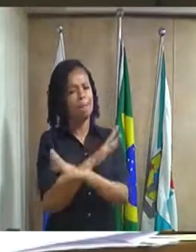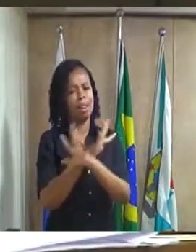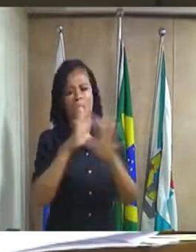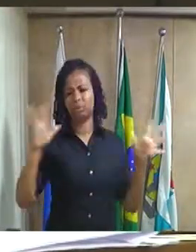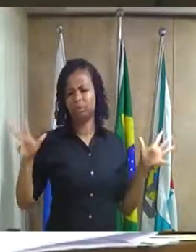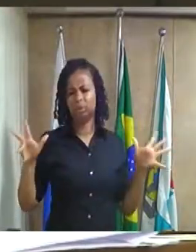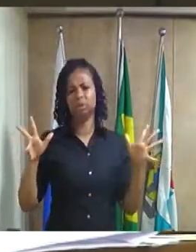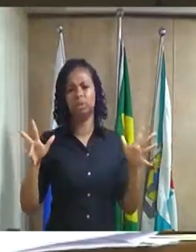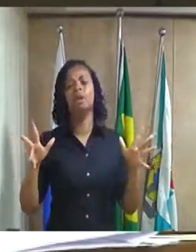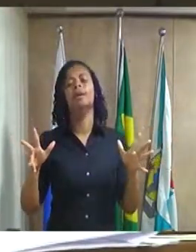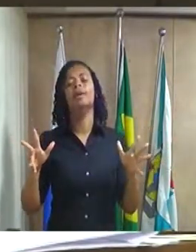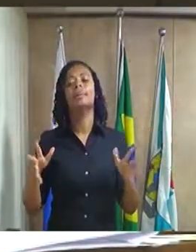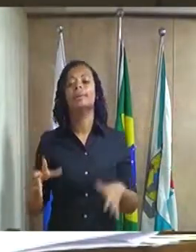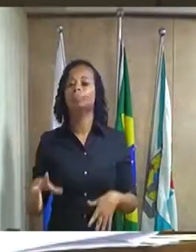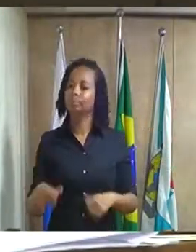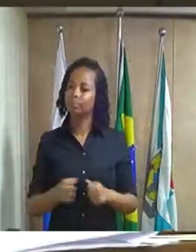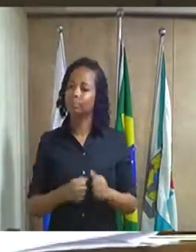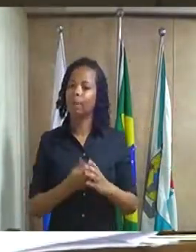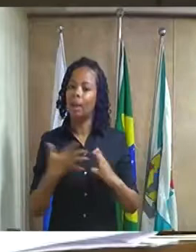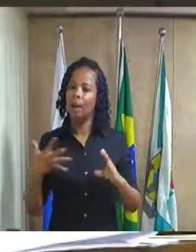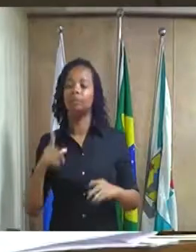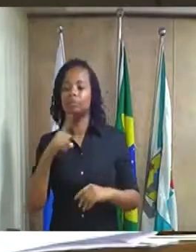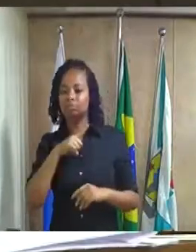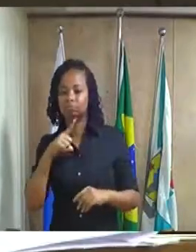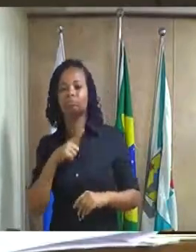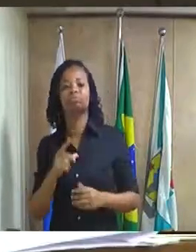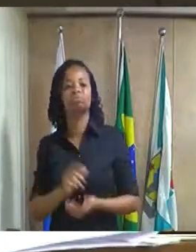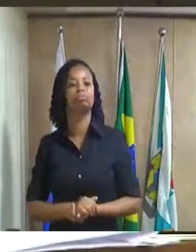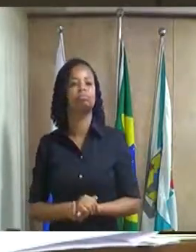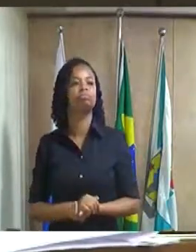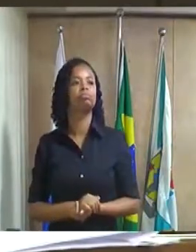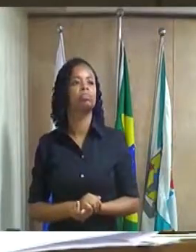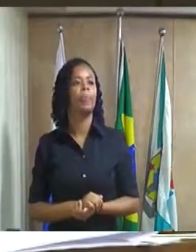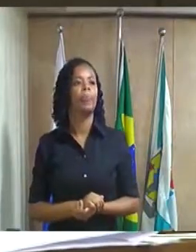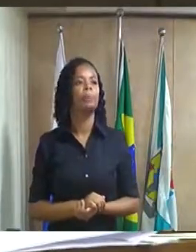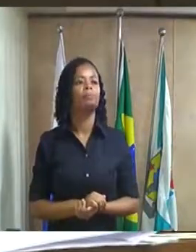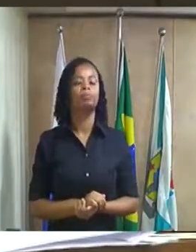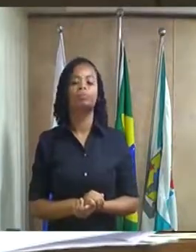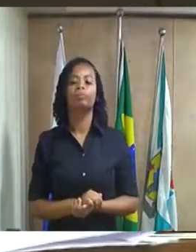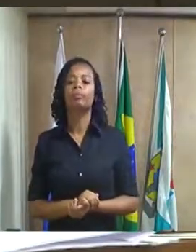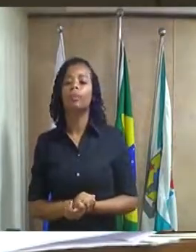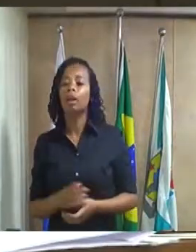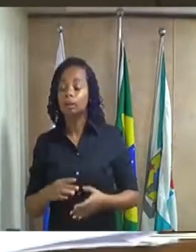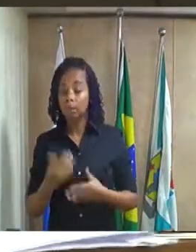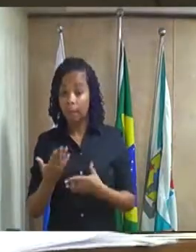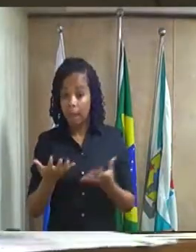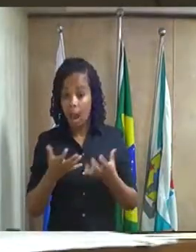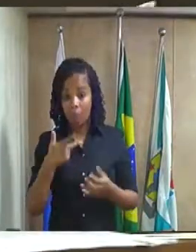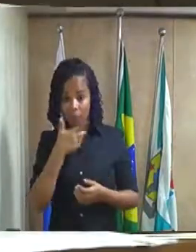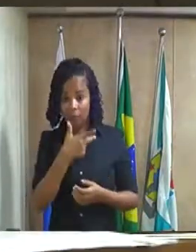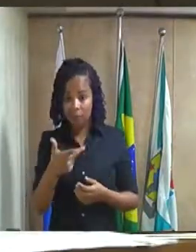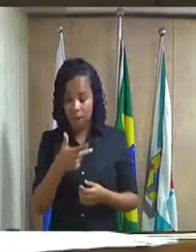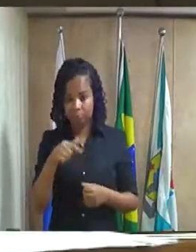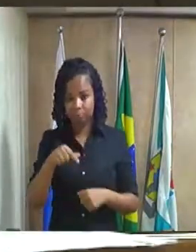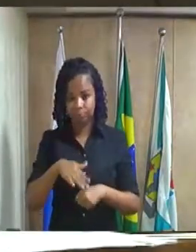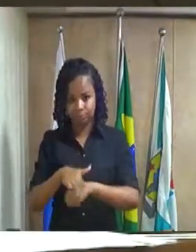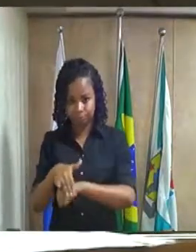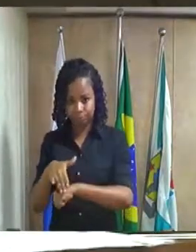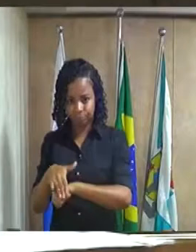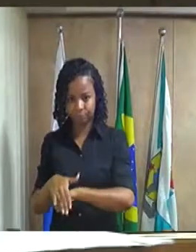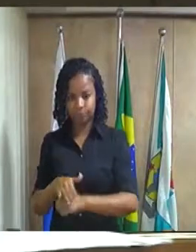e principalmente seu caráter. Vídeo de governo, eu venho aqui nessa noite